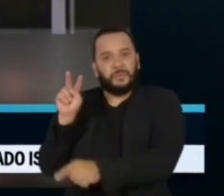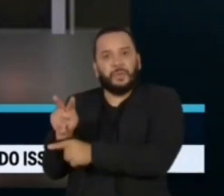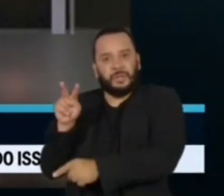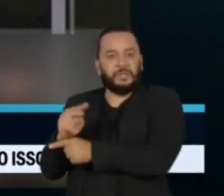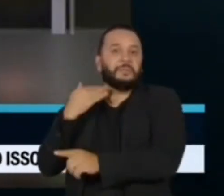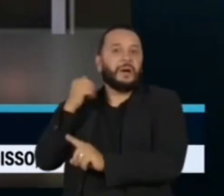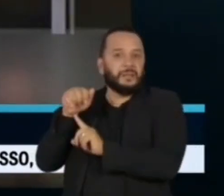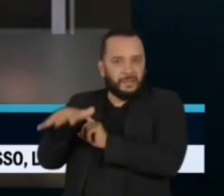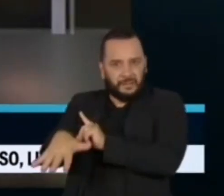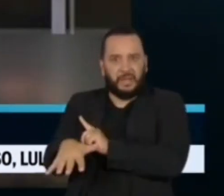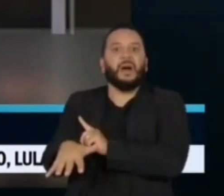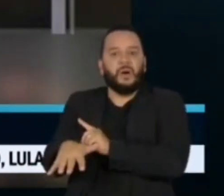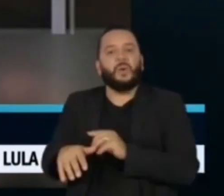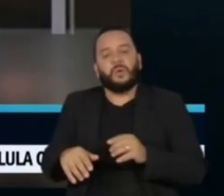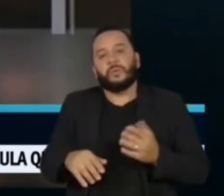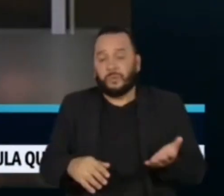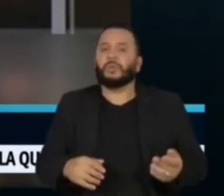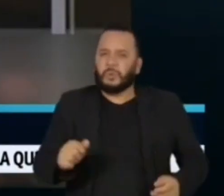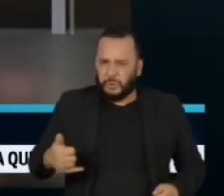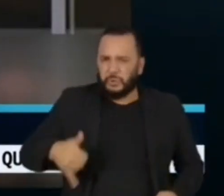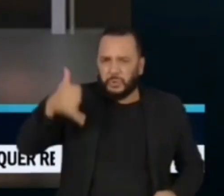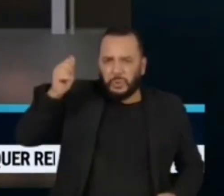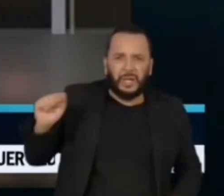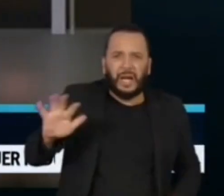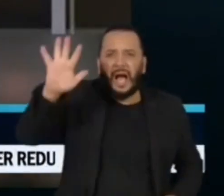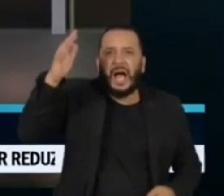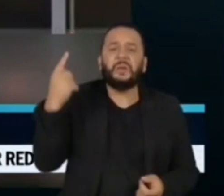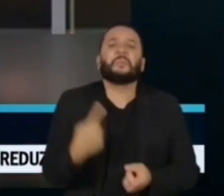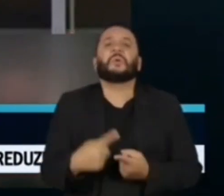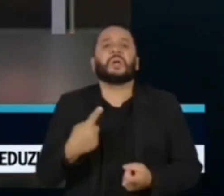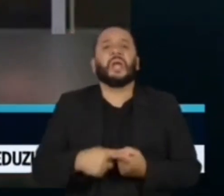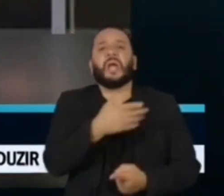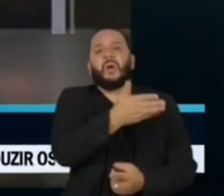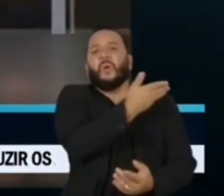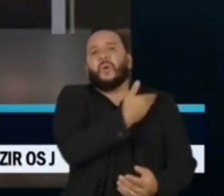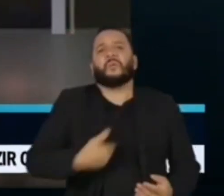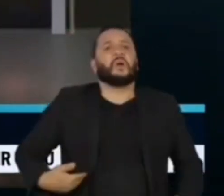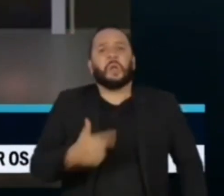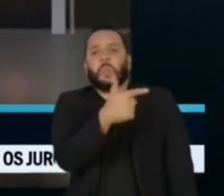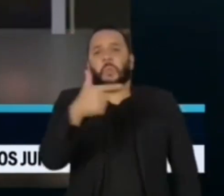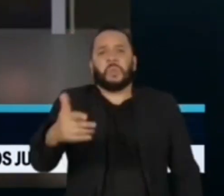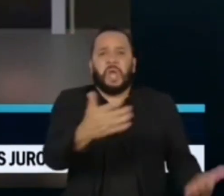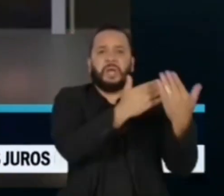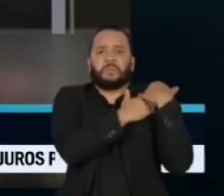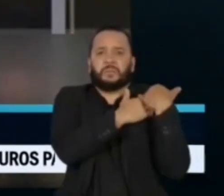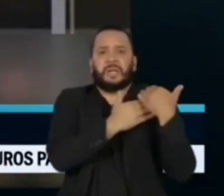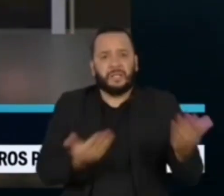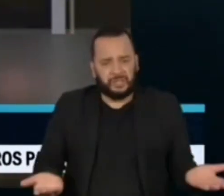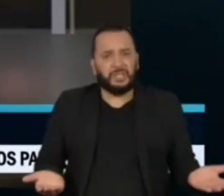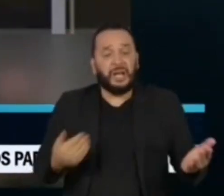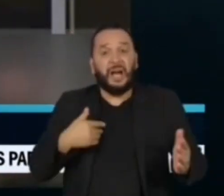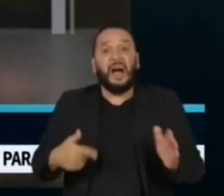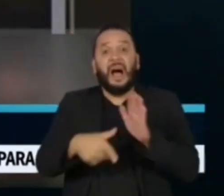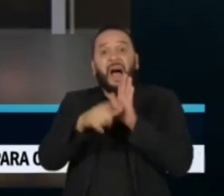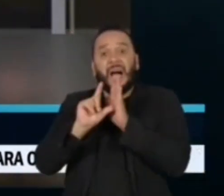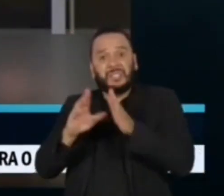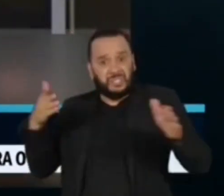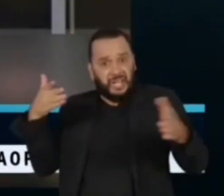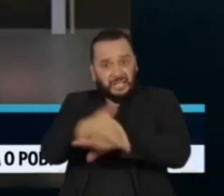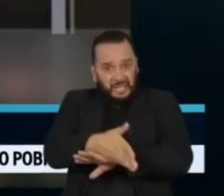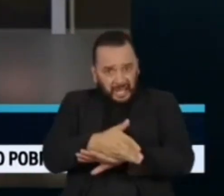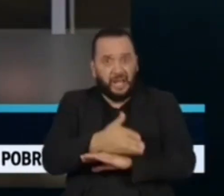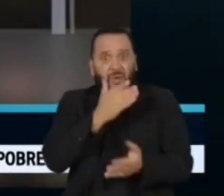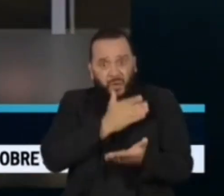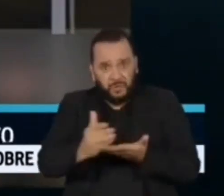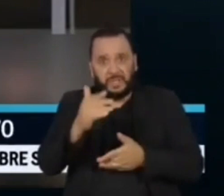Juros está alto sim, juros está alto porque o governo é irresponsável que mesmo antes de assumir, já